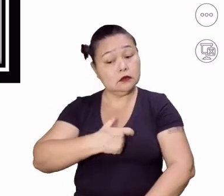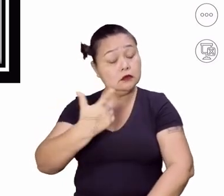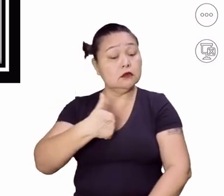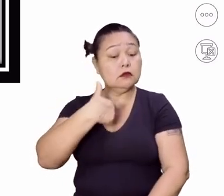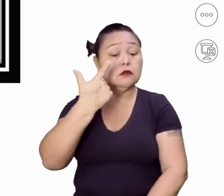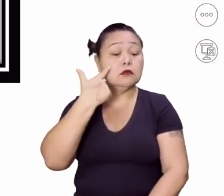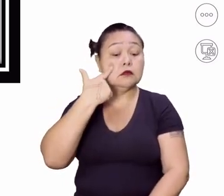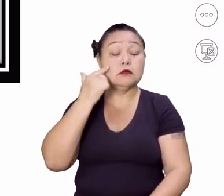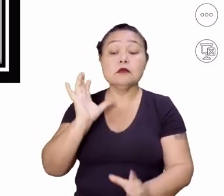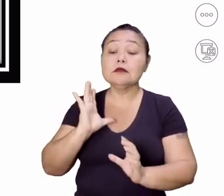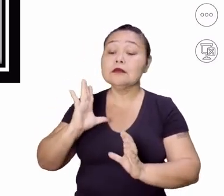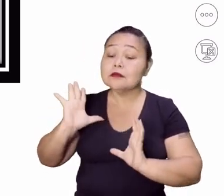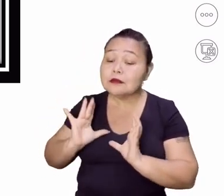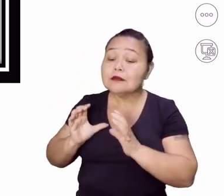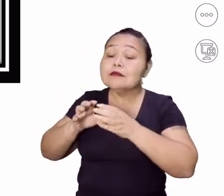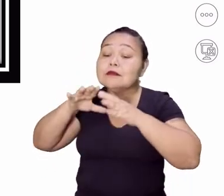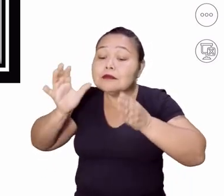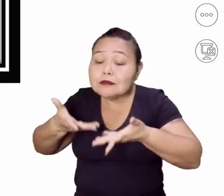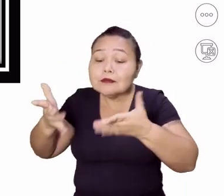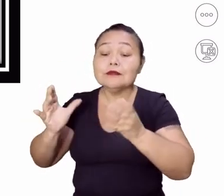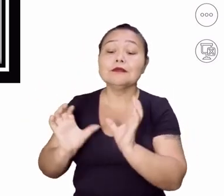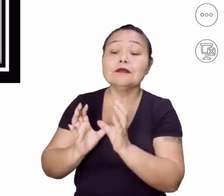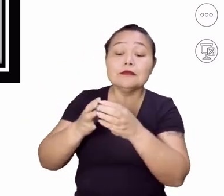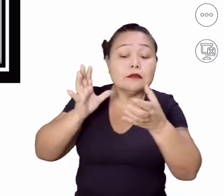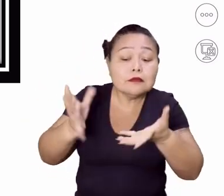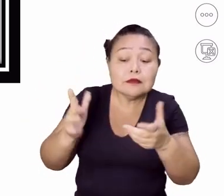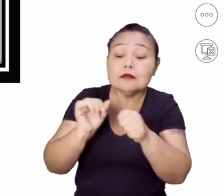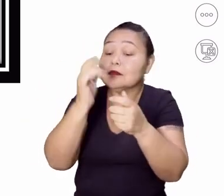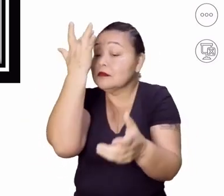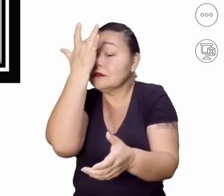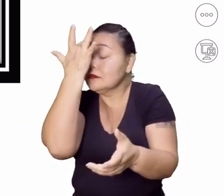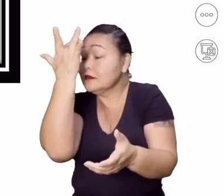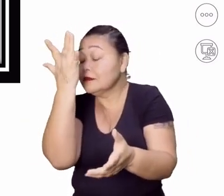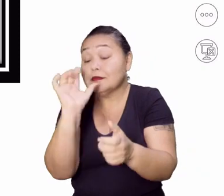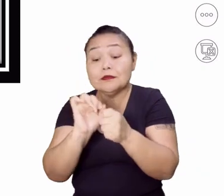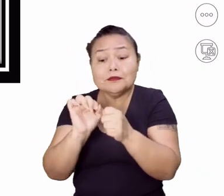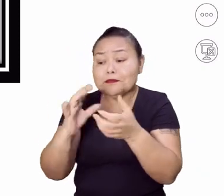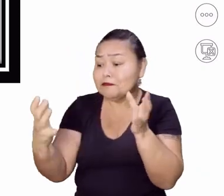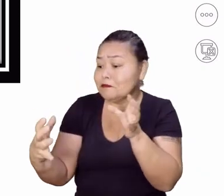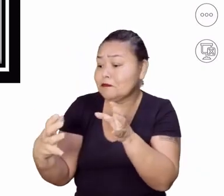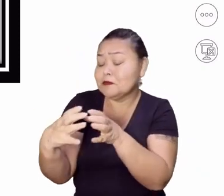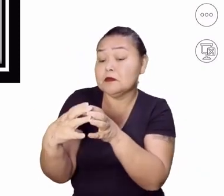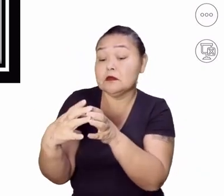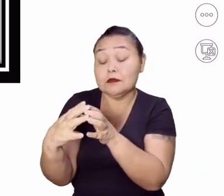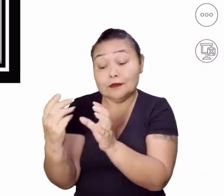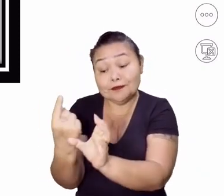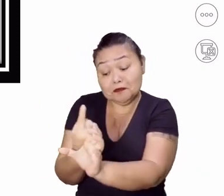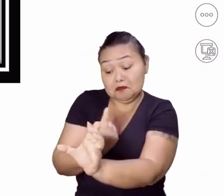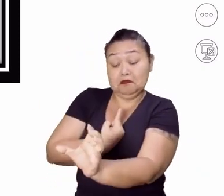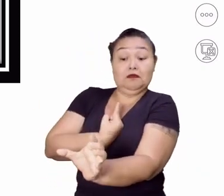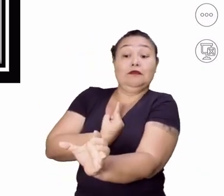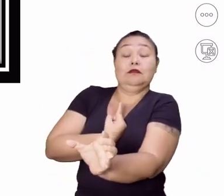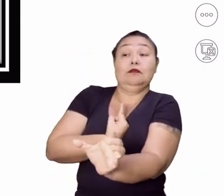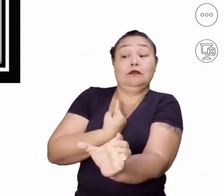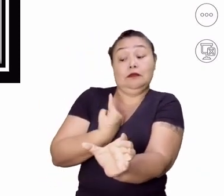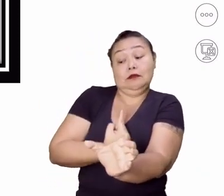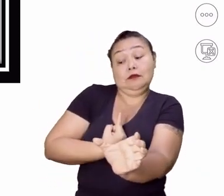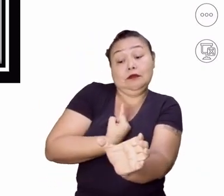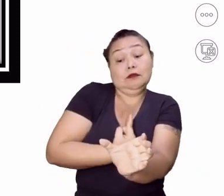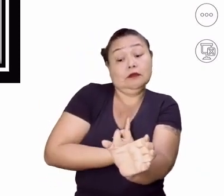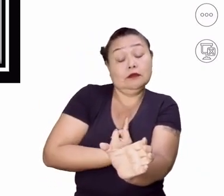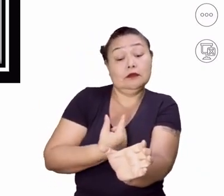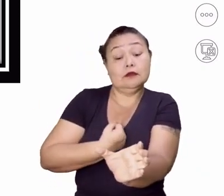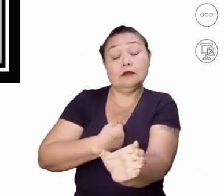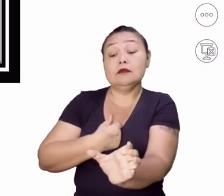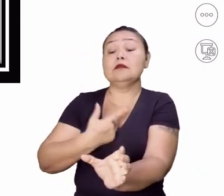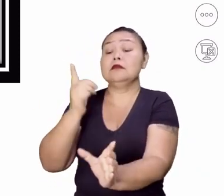questões do espírito de equipe, né? Ou seja, tem muita gente que não sabe trabalhar em equipe, só sabe trabalhar sozinha. Tem gente